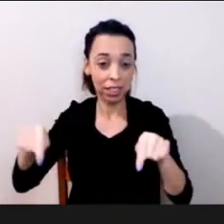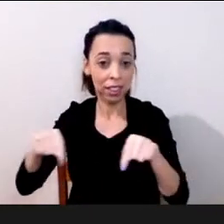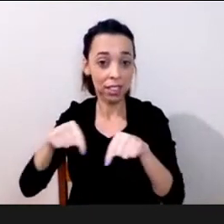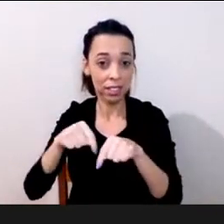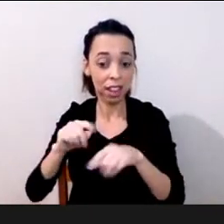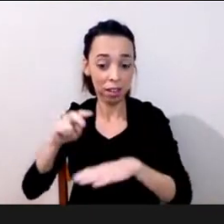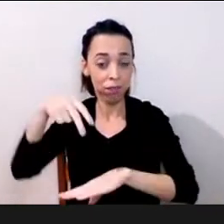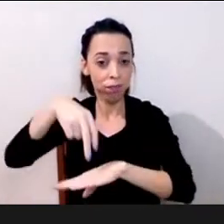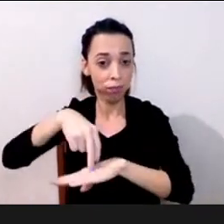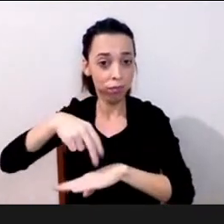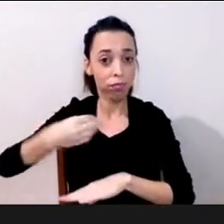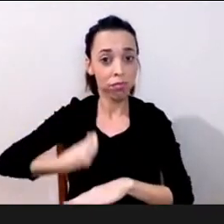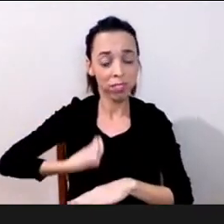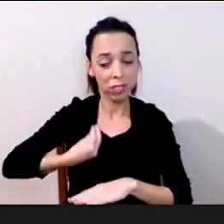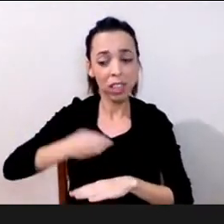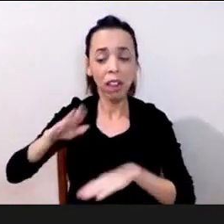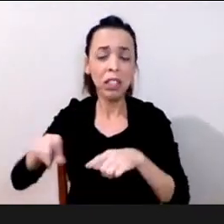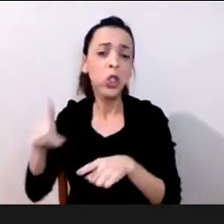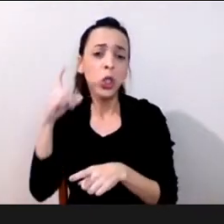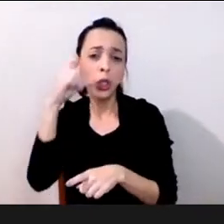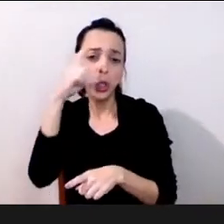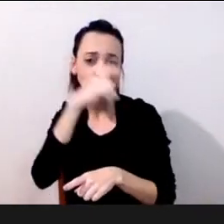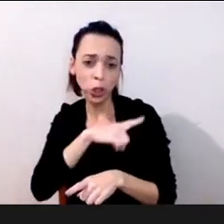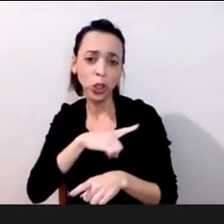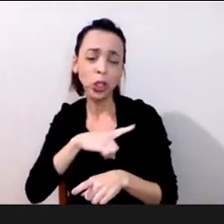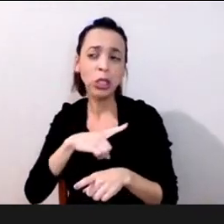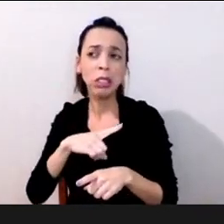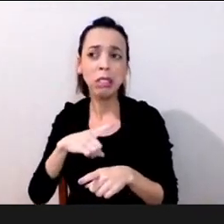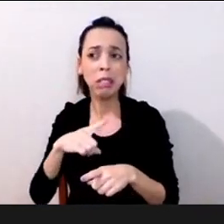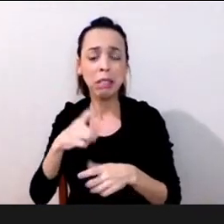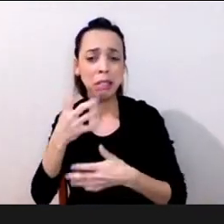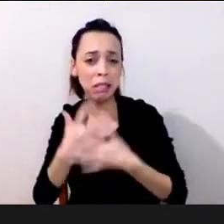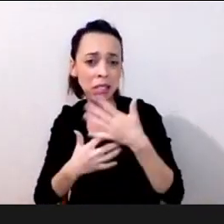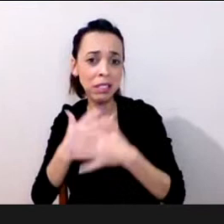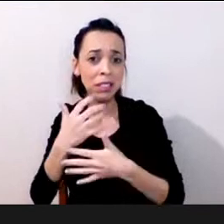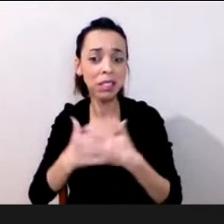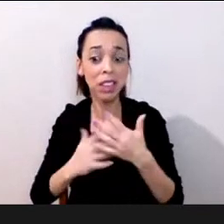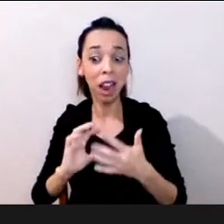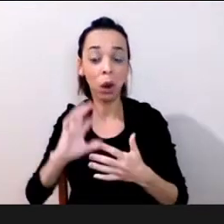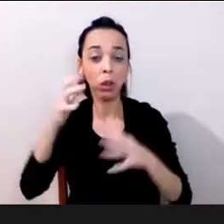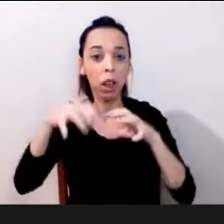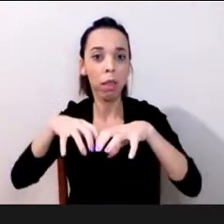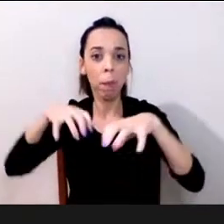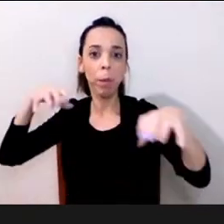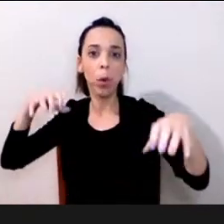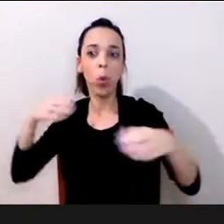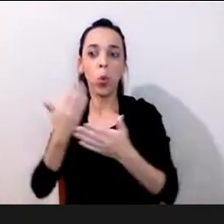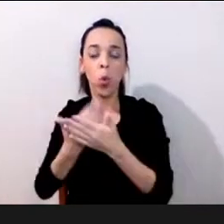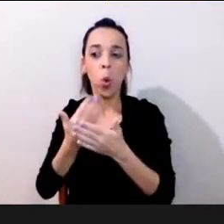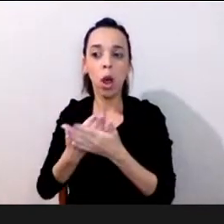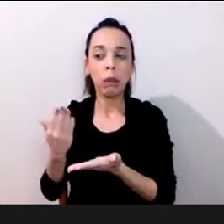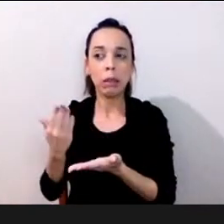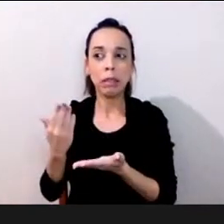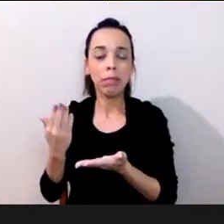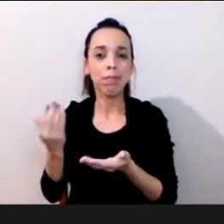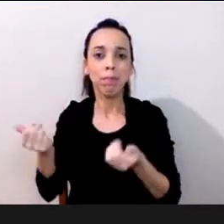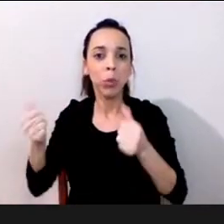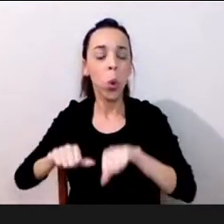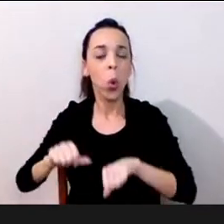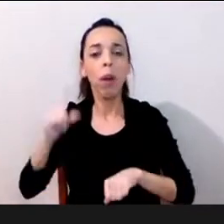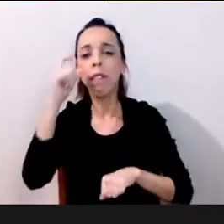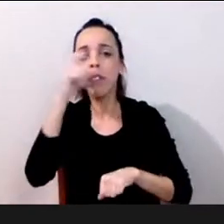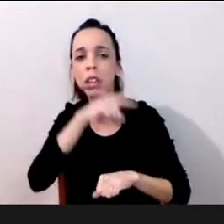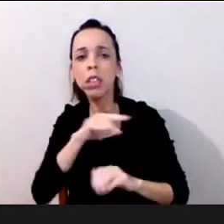apresentava alguma dificuldade como que se estabelece o pró-inclusão em Portugal professor